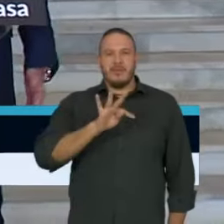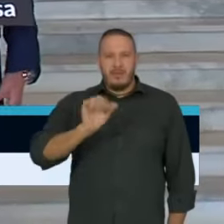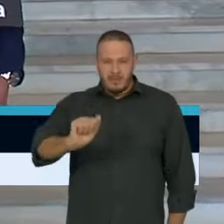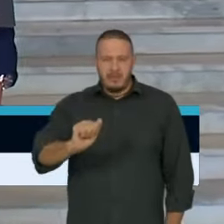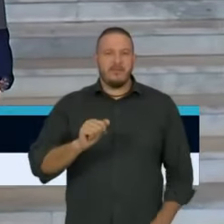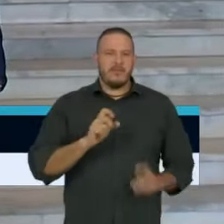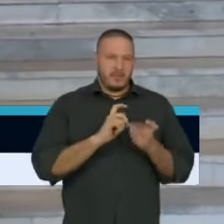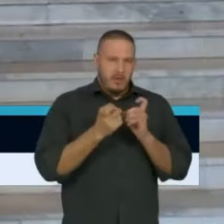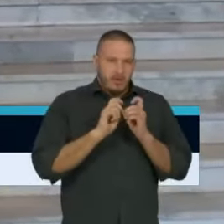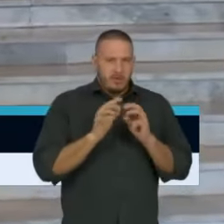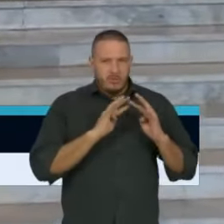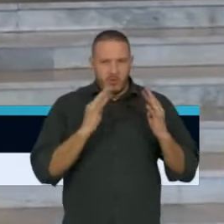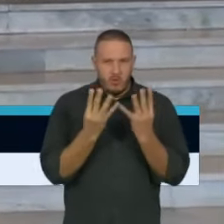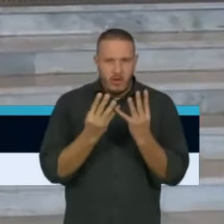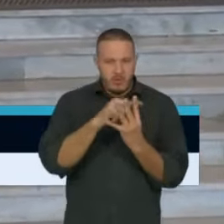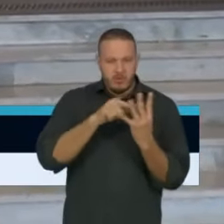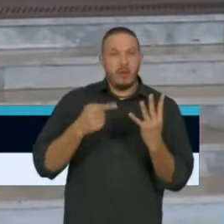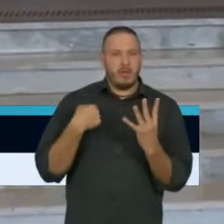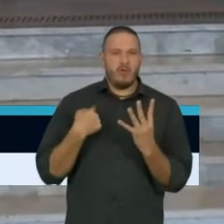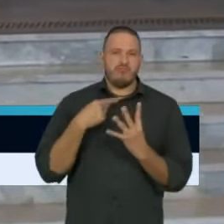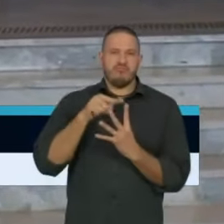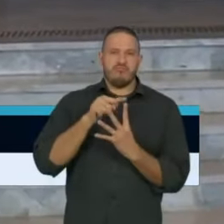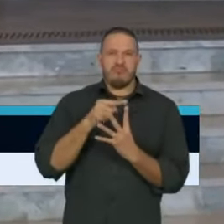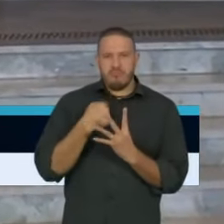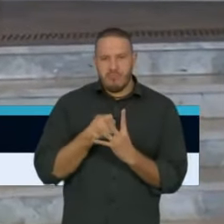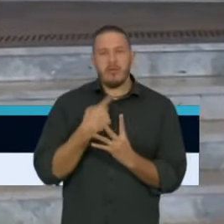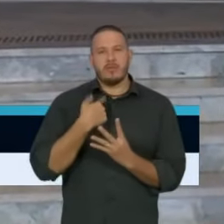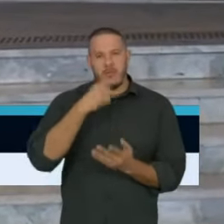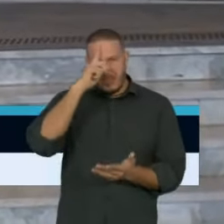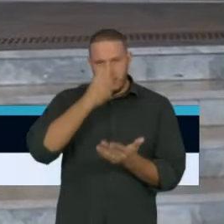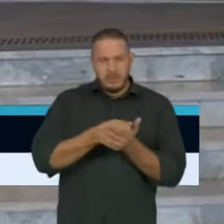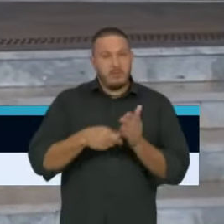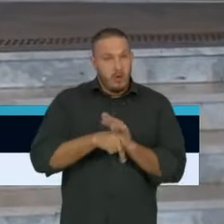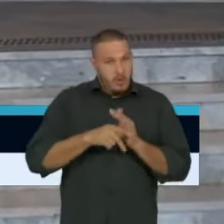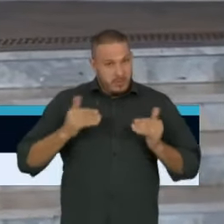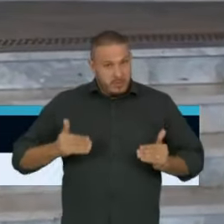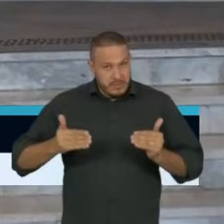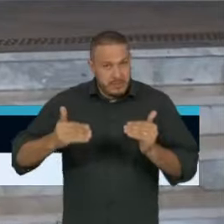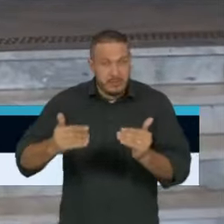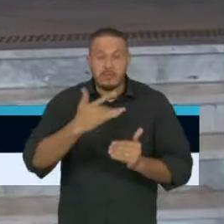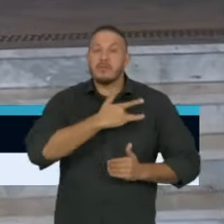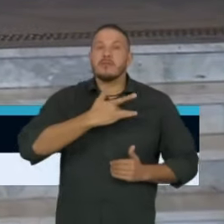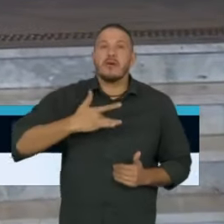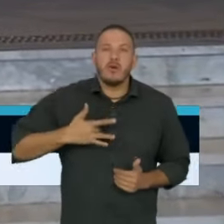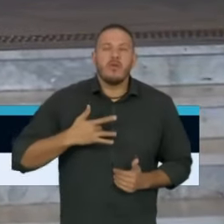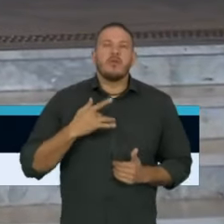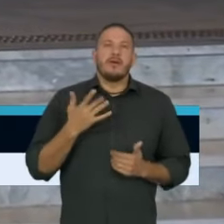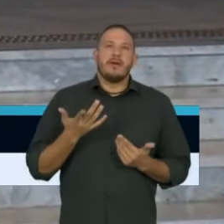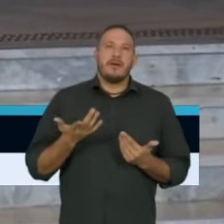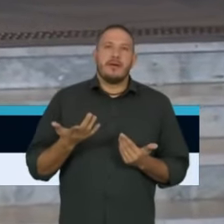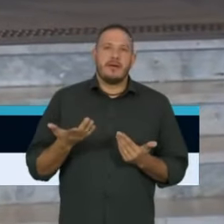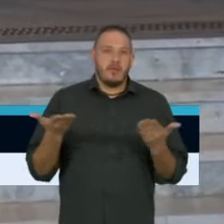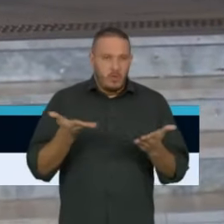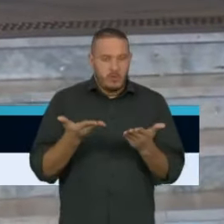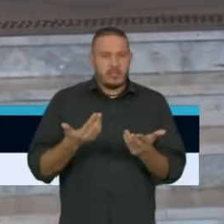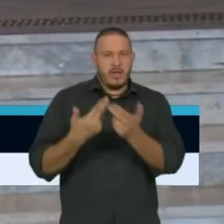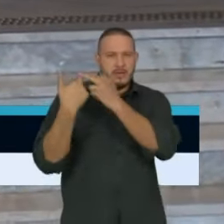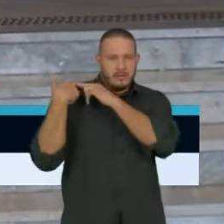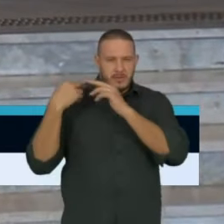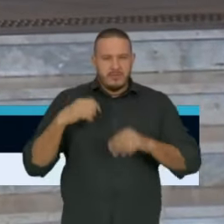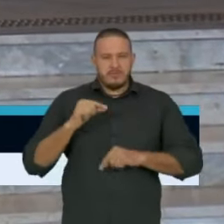desses especialistas. Então, a decisão do Ministério da Saúde a respeito da